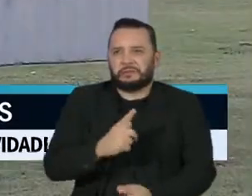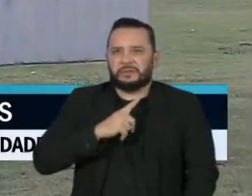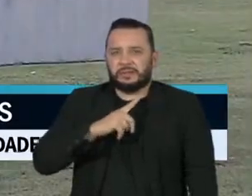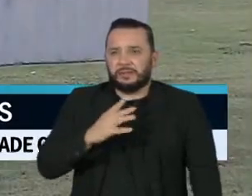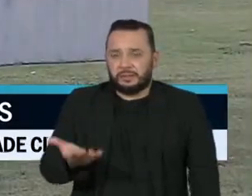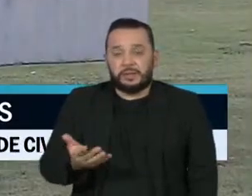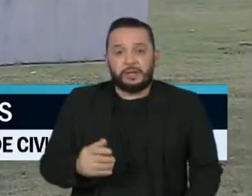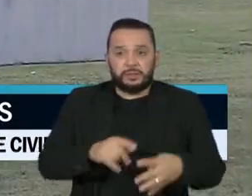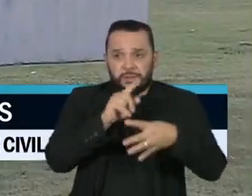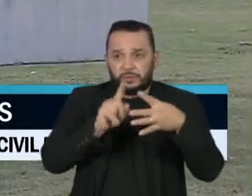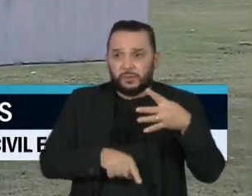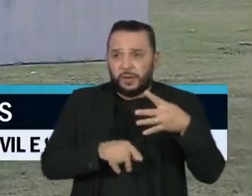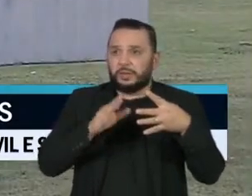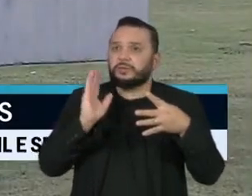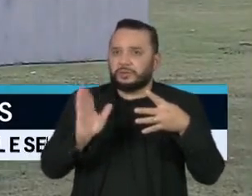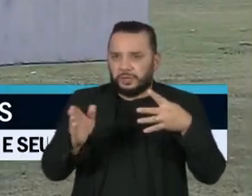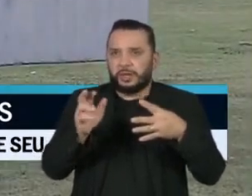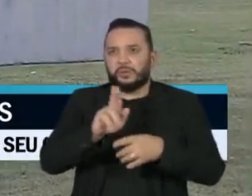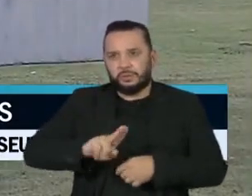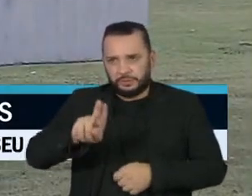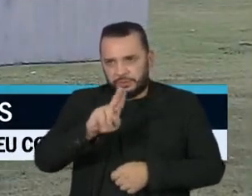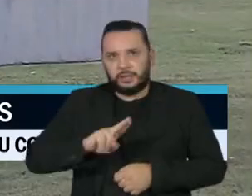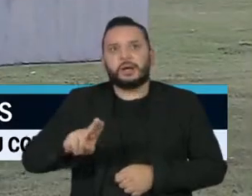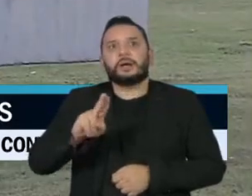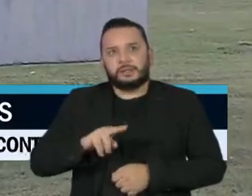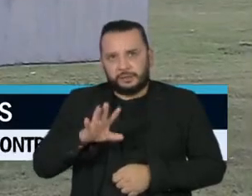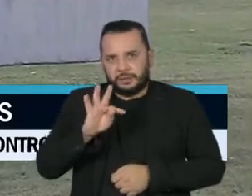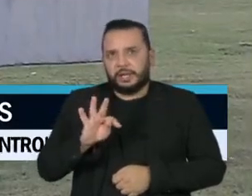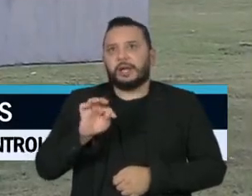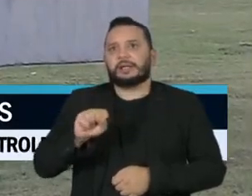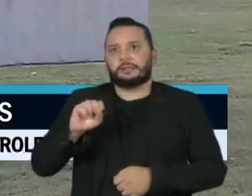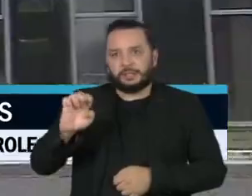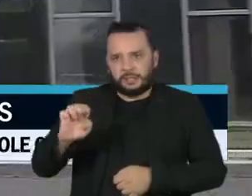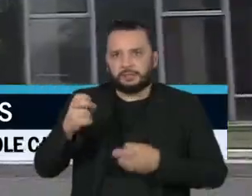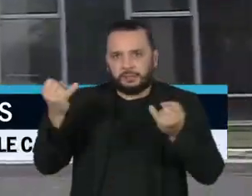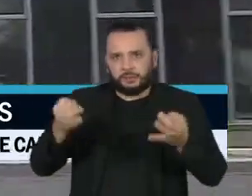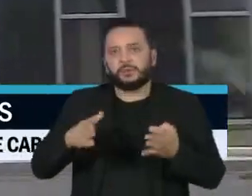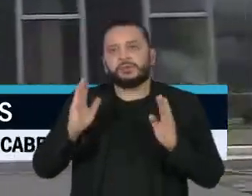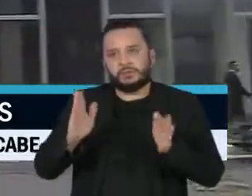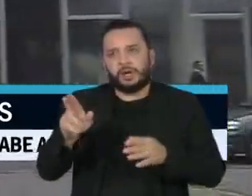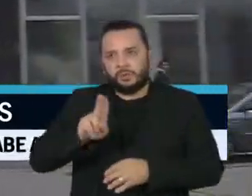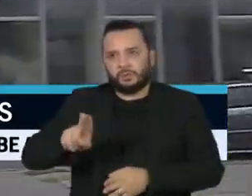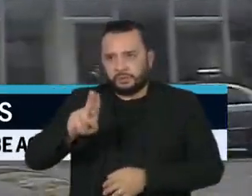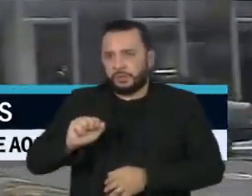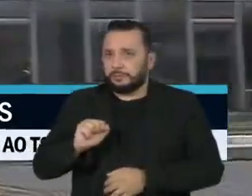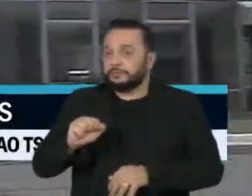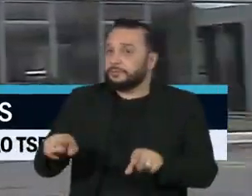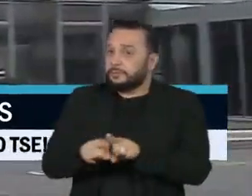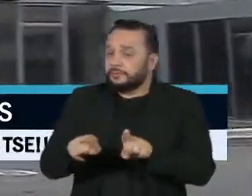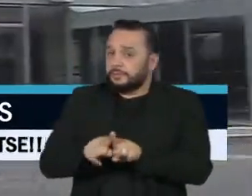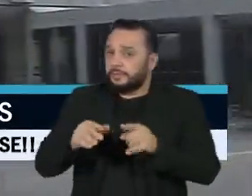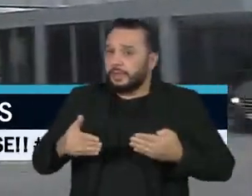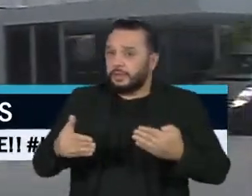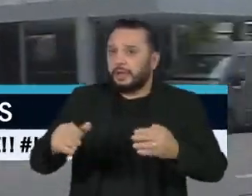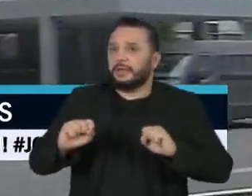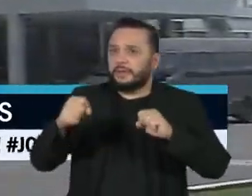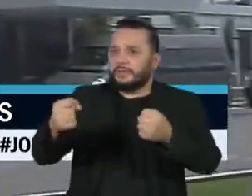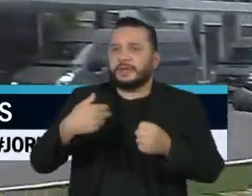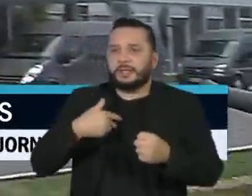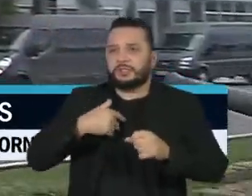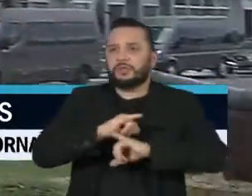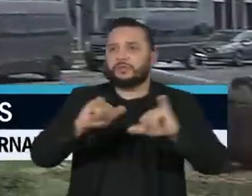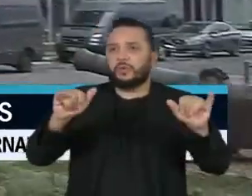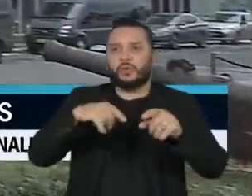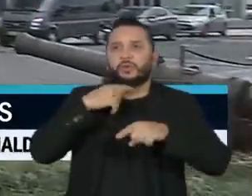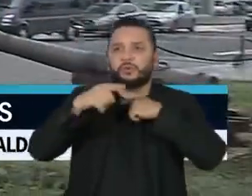As outras quatro já são aplicadas, segundo o Tribunal Superior Eleitoral. O Ministério da Defesa não divulgou suas dúvidas,